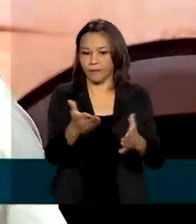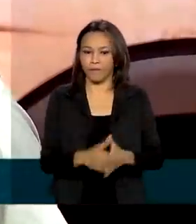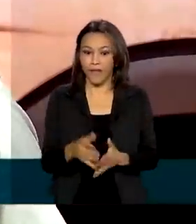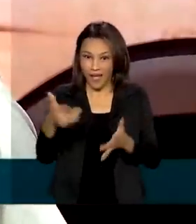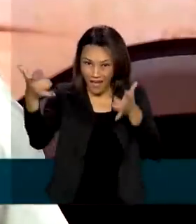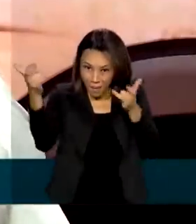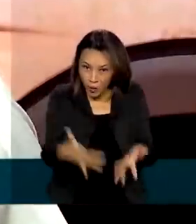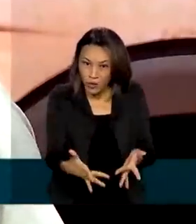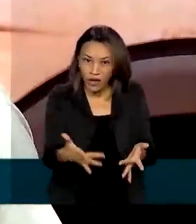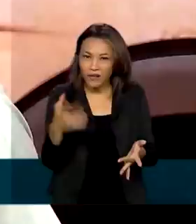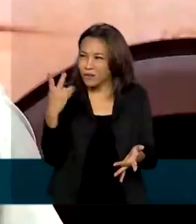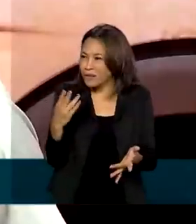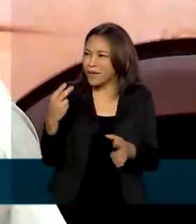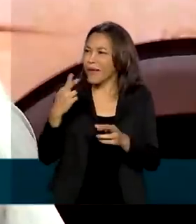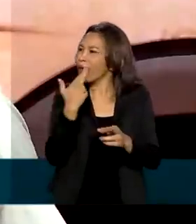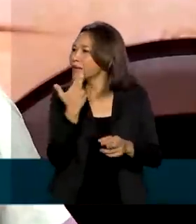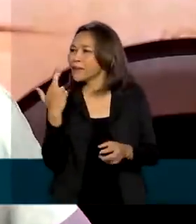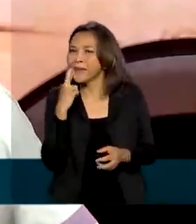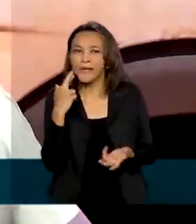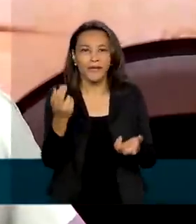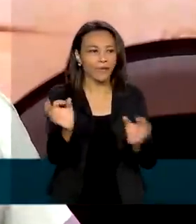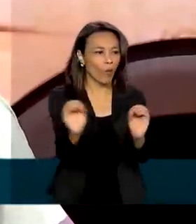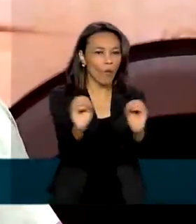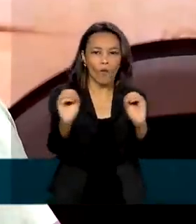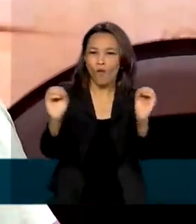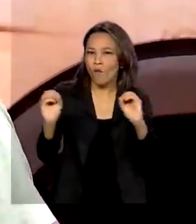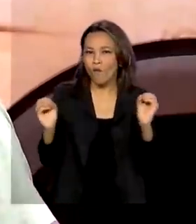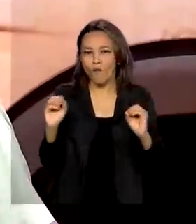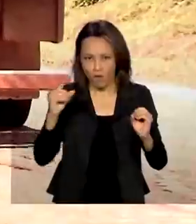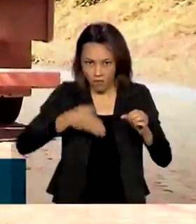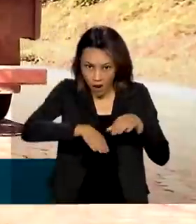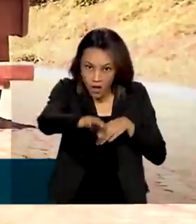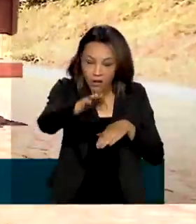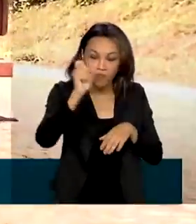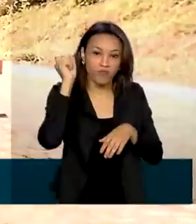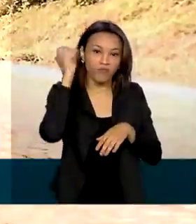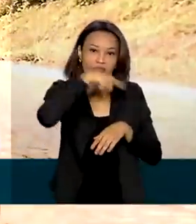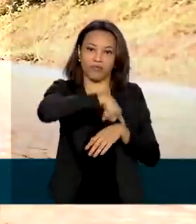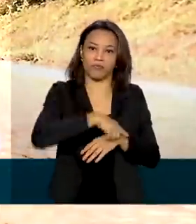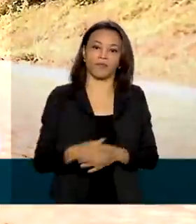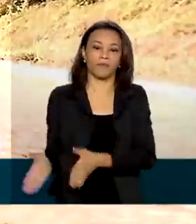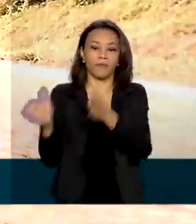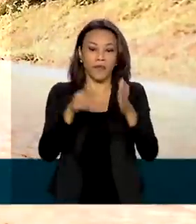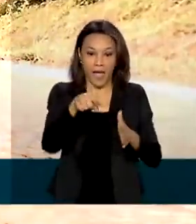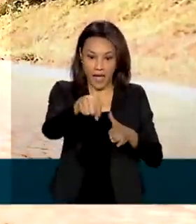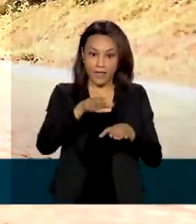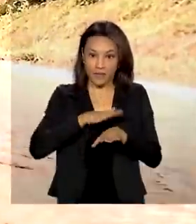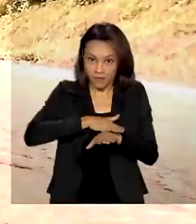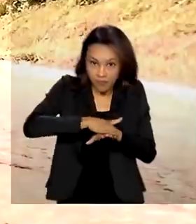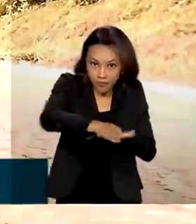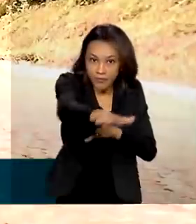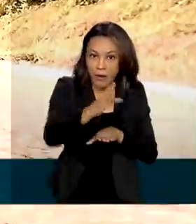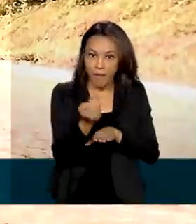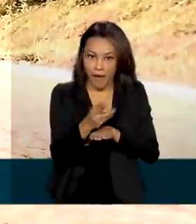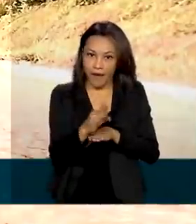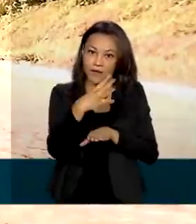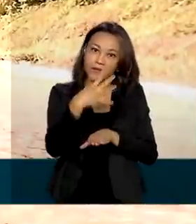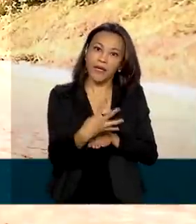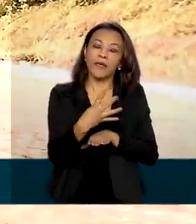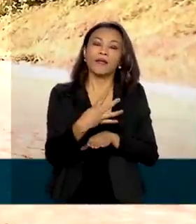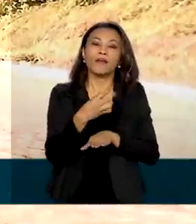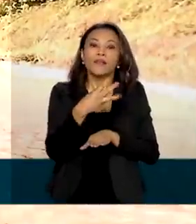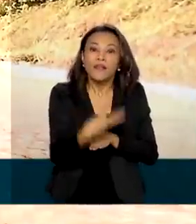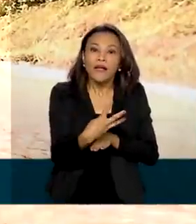abandonada, não tem um restaurante, não tem nada. Para poder passar é complicado. A BR-367 é muito usada por quem sai de Minas